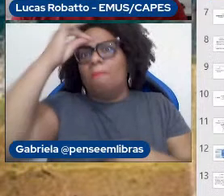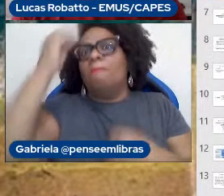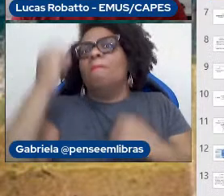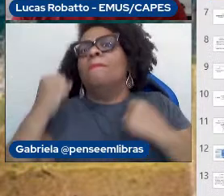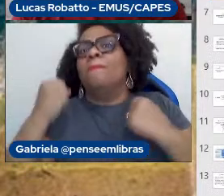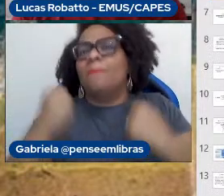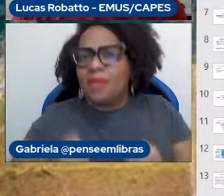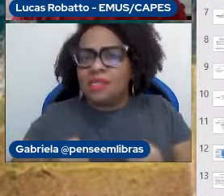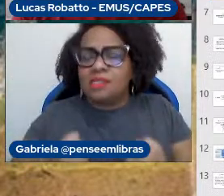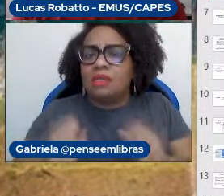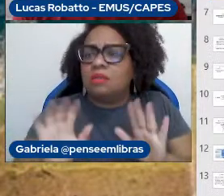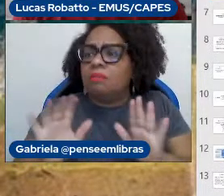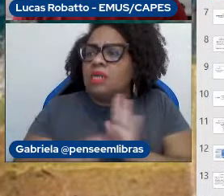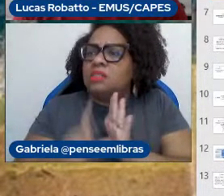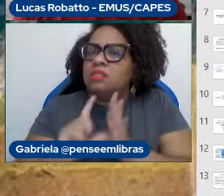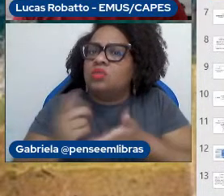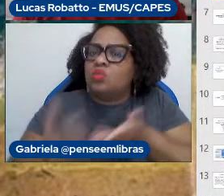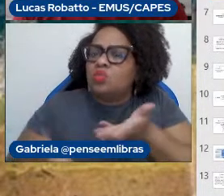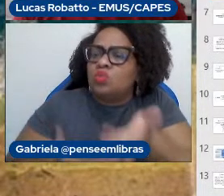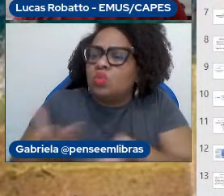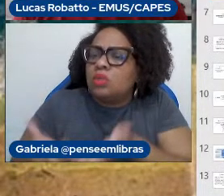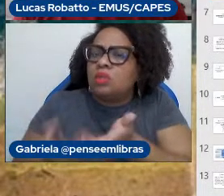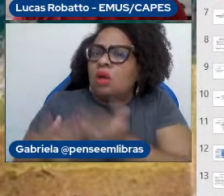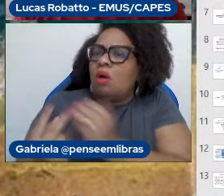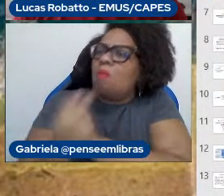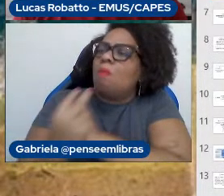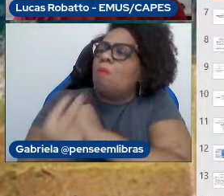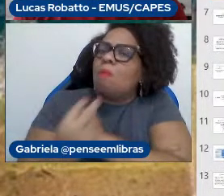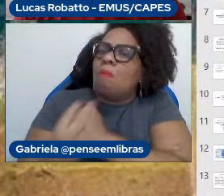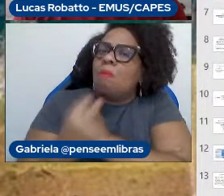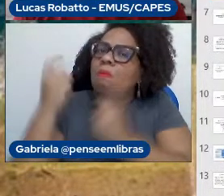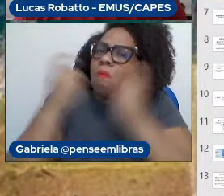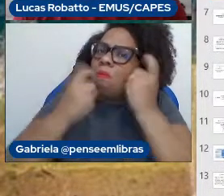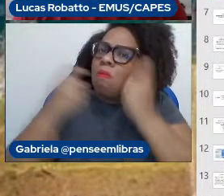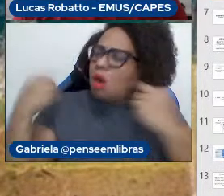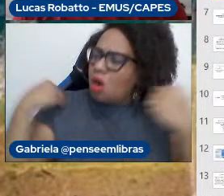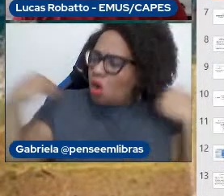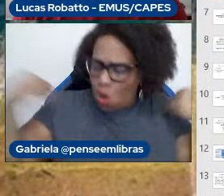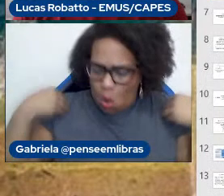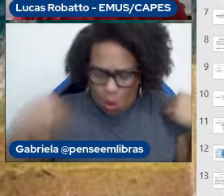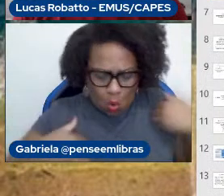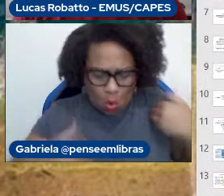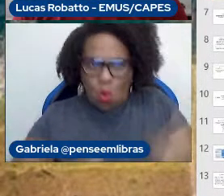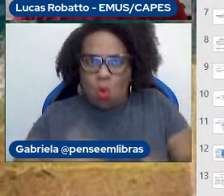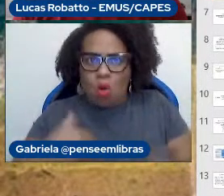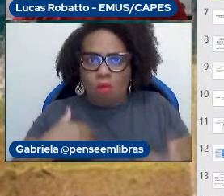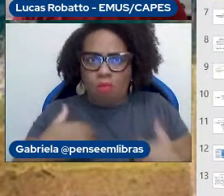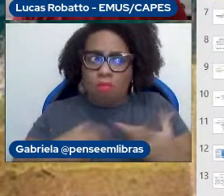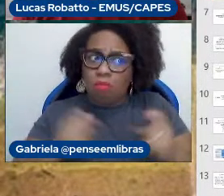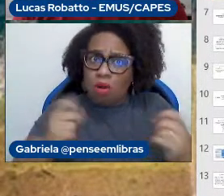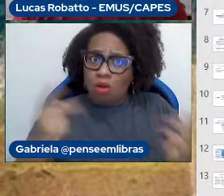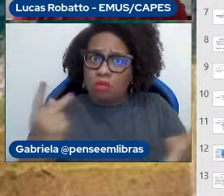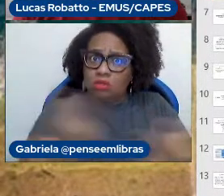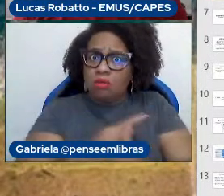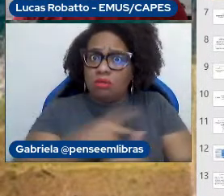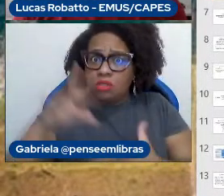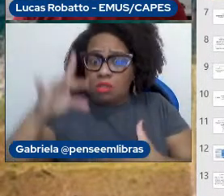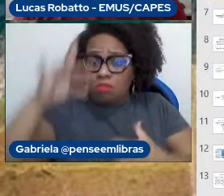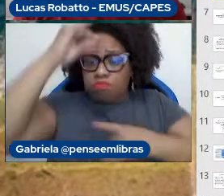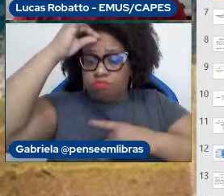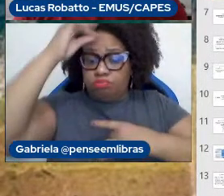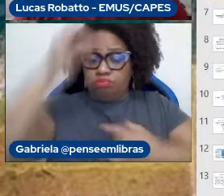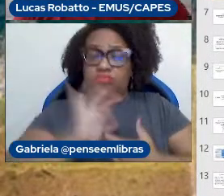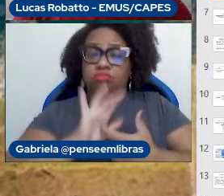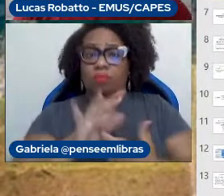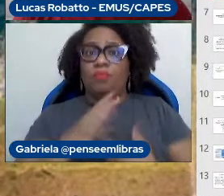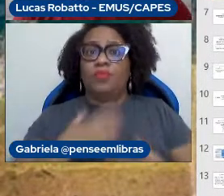sem nenhum tipo de preparação, sem nenhuma preocupação com os reflexos que essa performance pode ter no corpo do músico